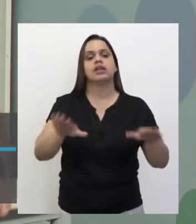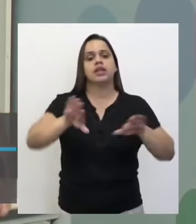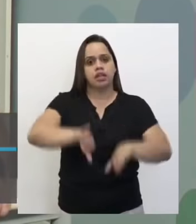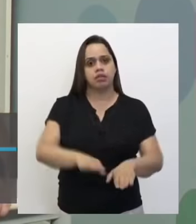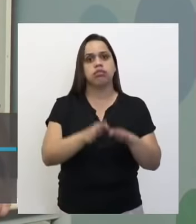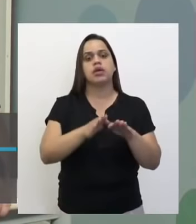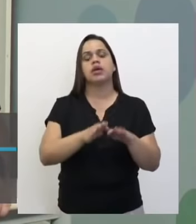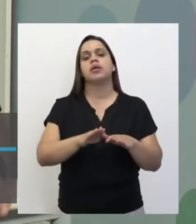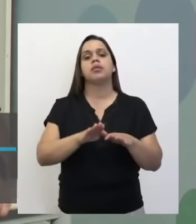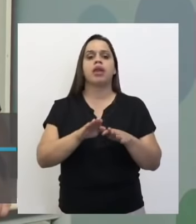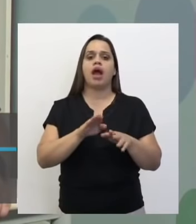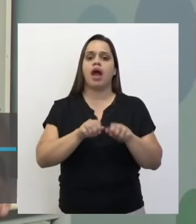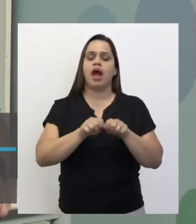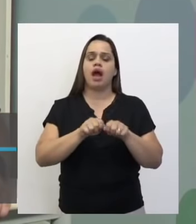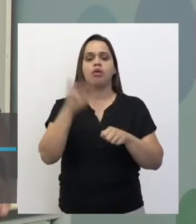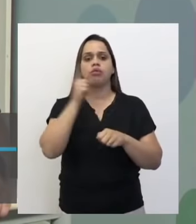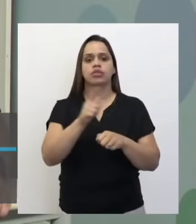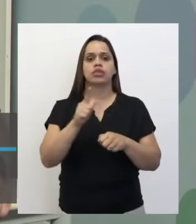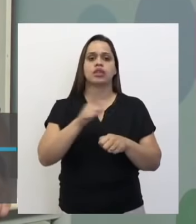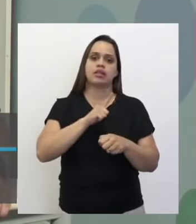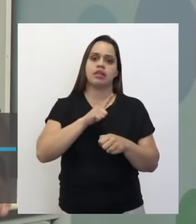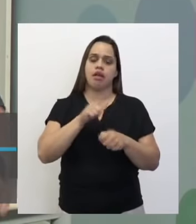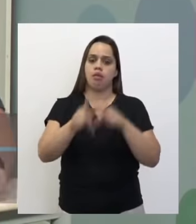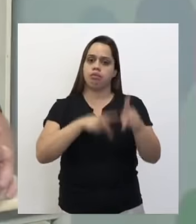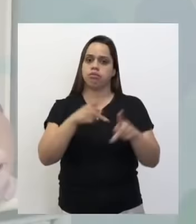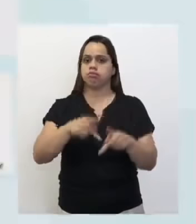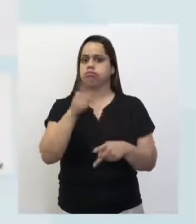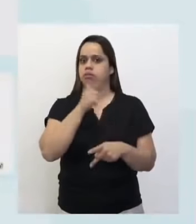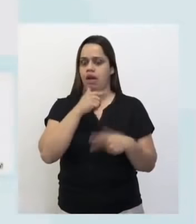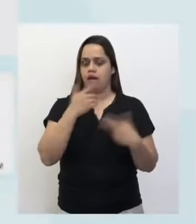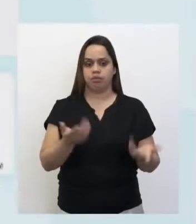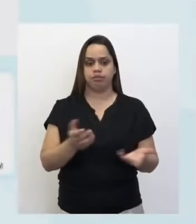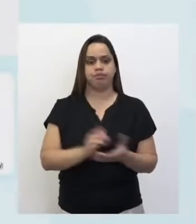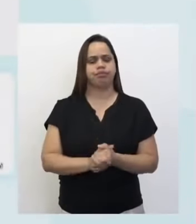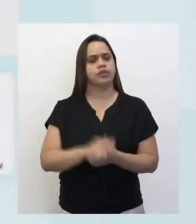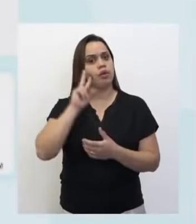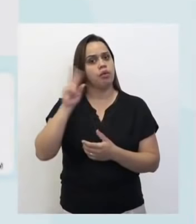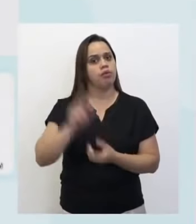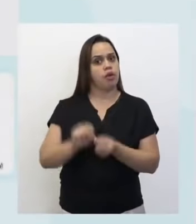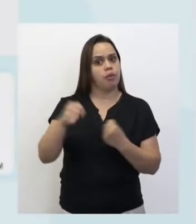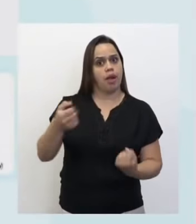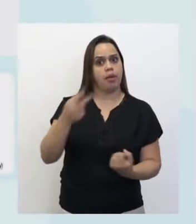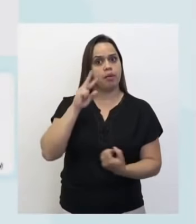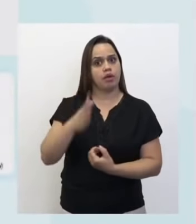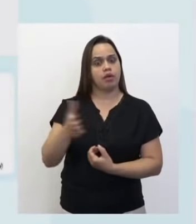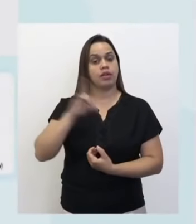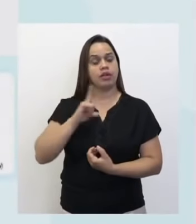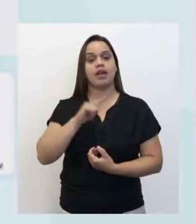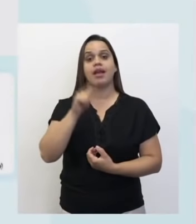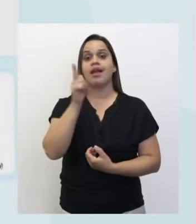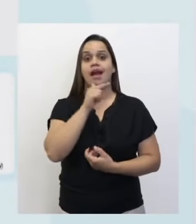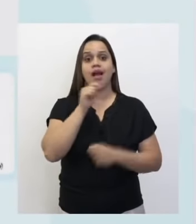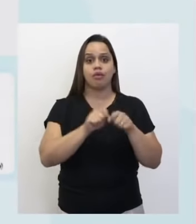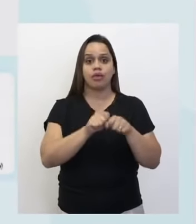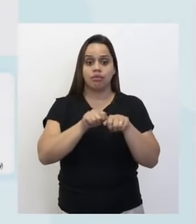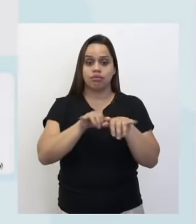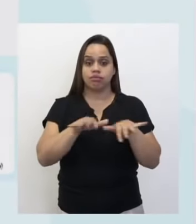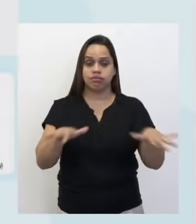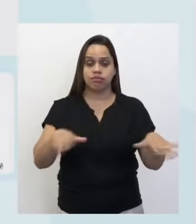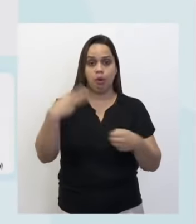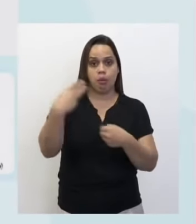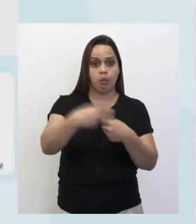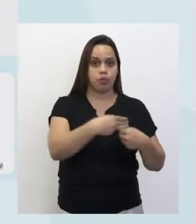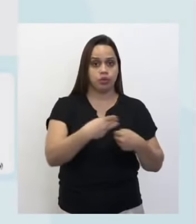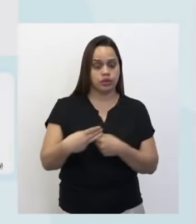pouco sobre a agricultura. Nessa próxima tela nós vamos ver aí as áreas irrigadas por município. A gente